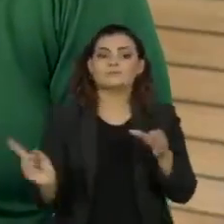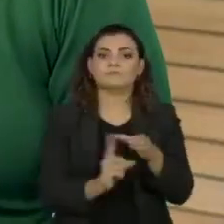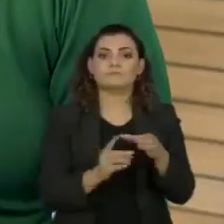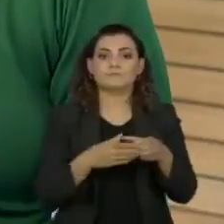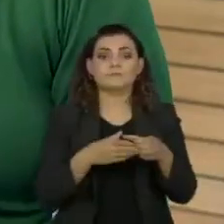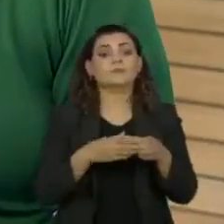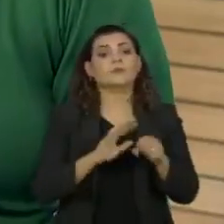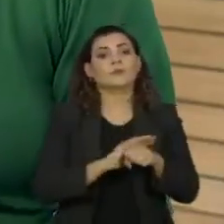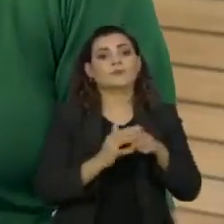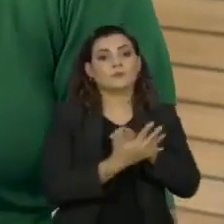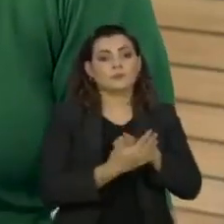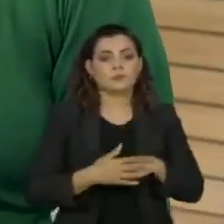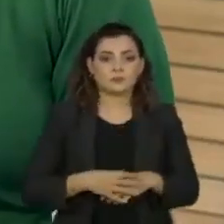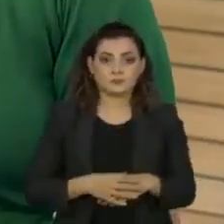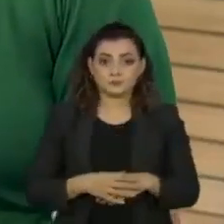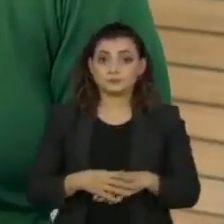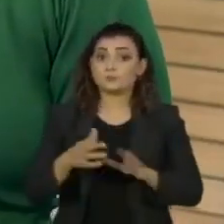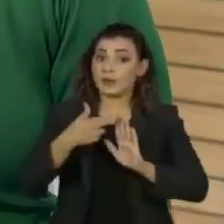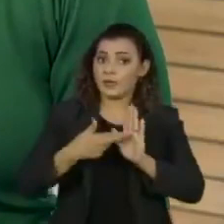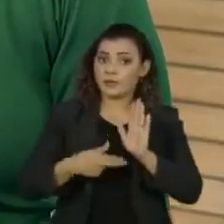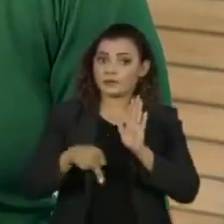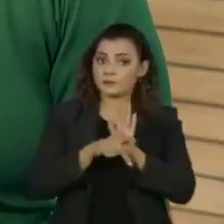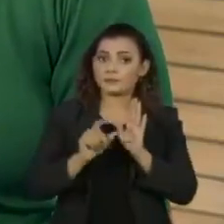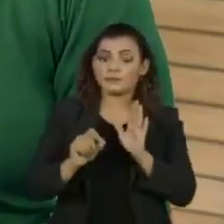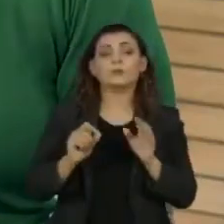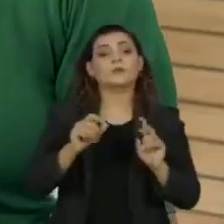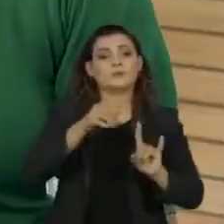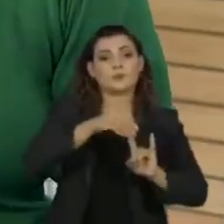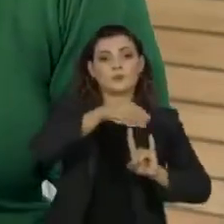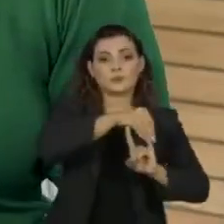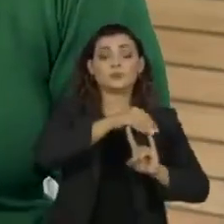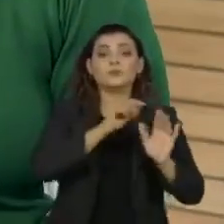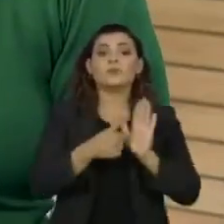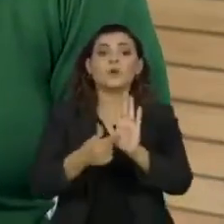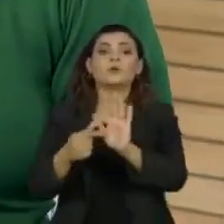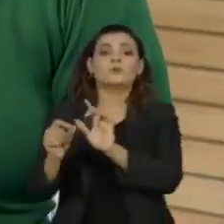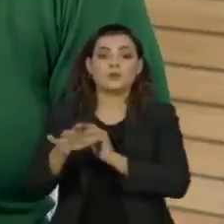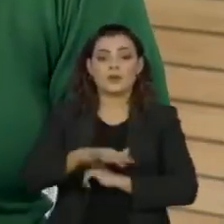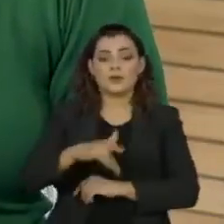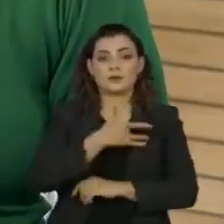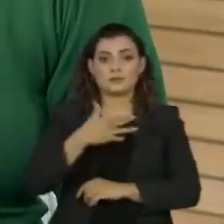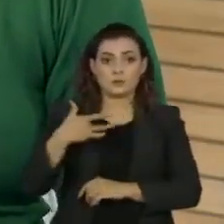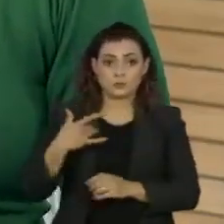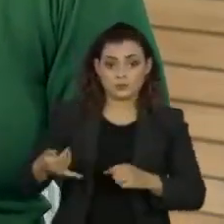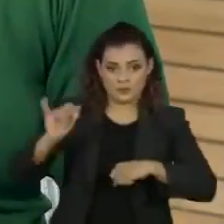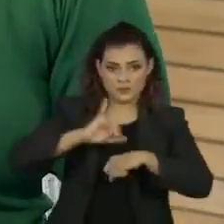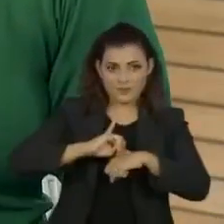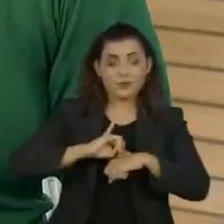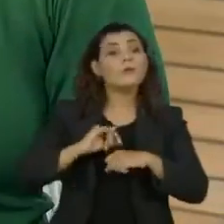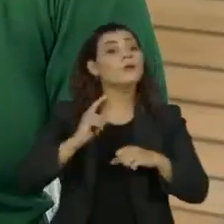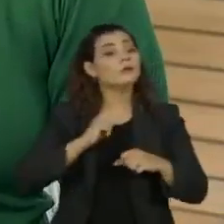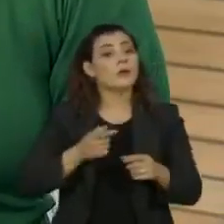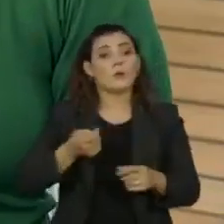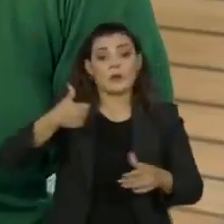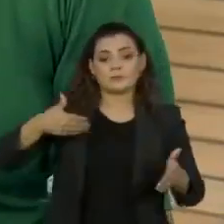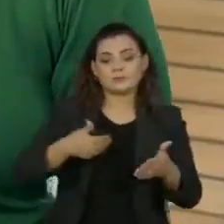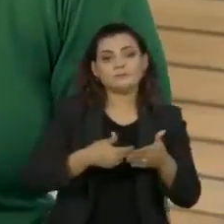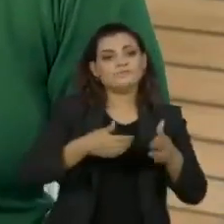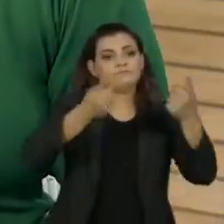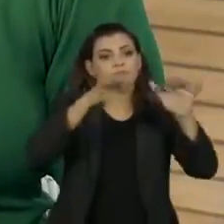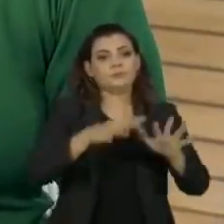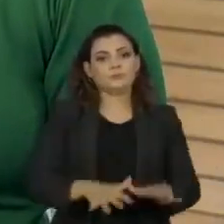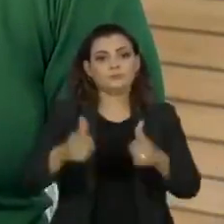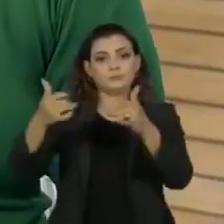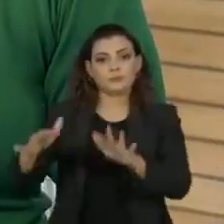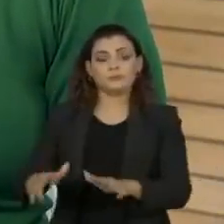no combate à Covid-19. Uma nota técnica da Fiocruz apontou que o sistema de saúde da capital está perto de um colapso